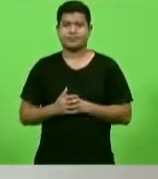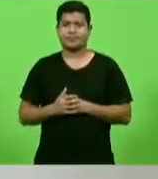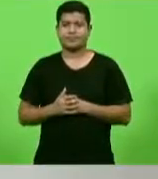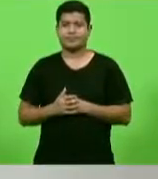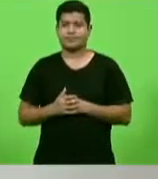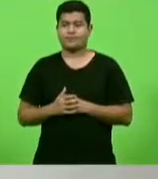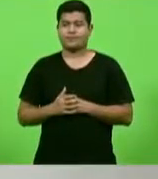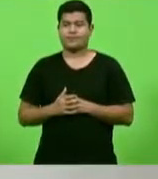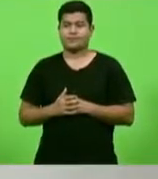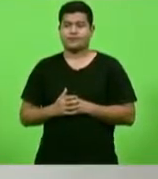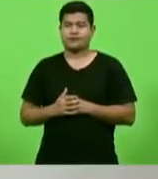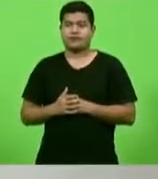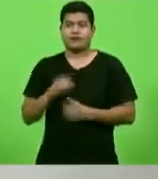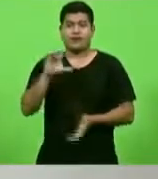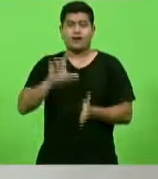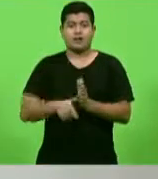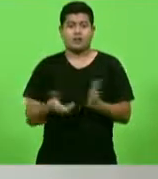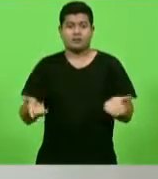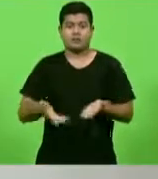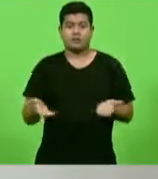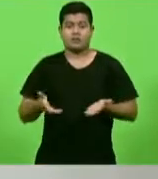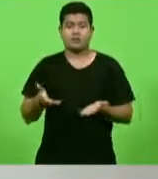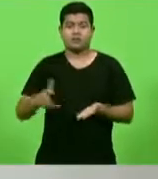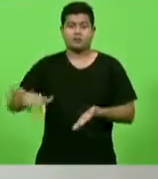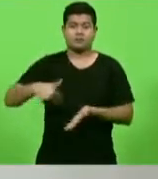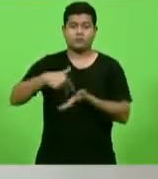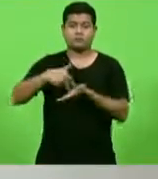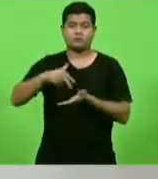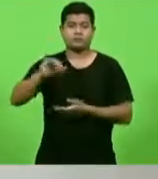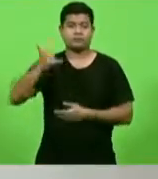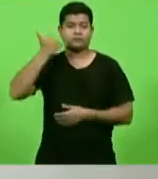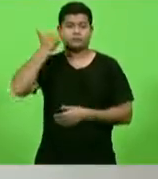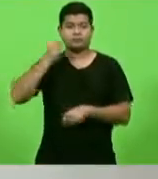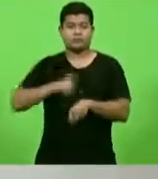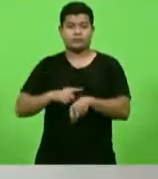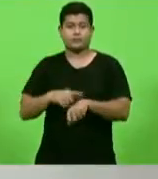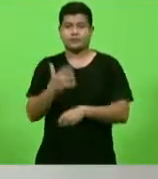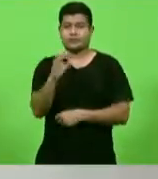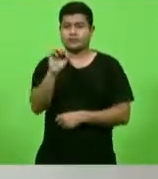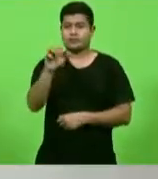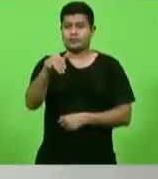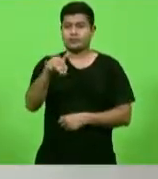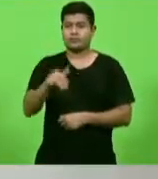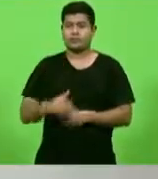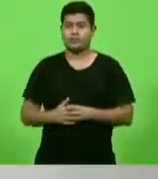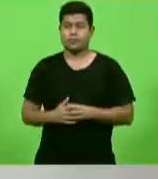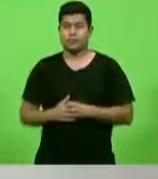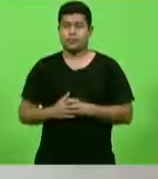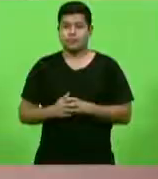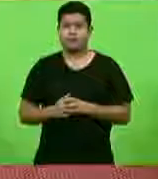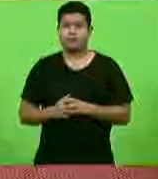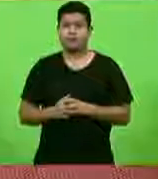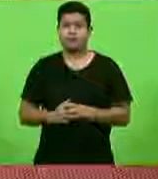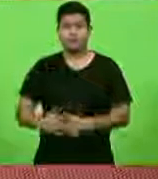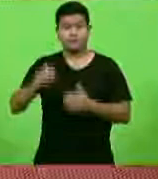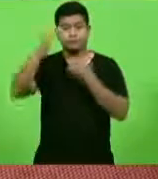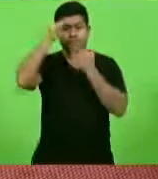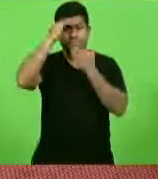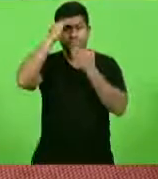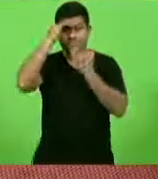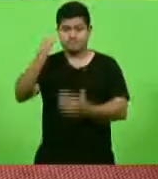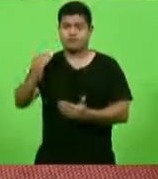Próximo deputado a fazer uso da tribuna, Gessé Lopes, por 10 minutos, deputado Gessé. Obrigado, presidente,